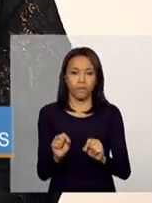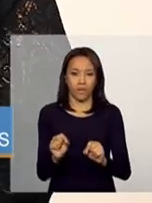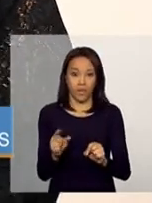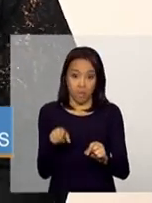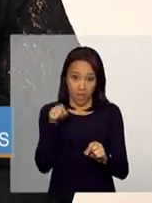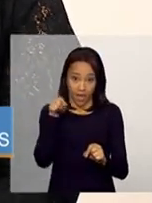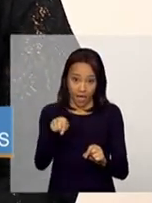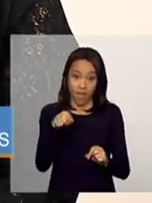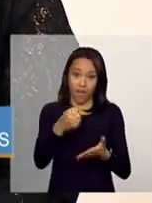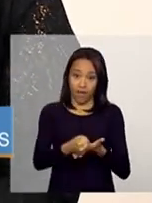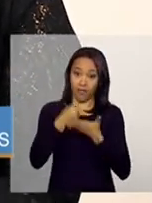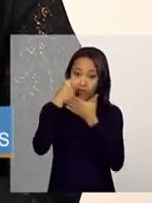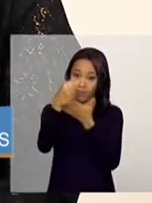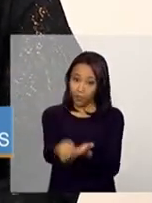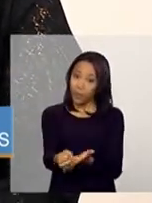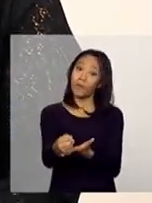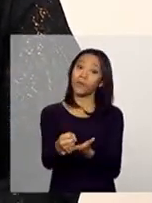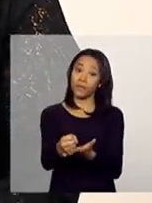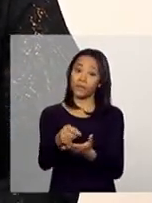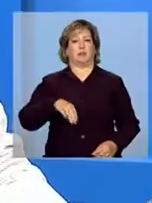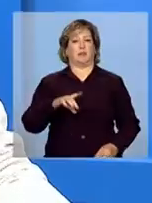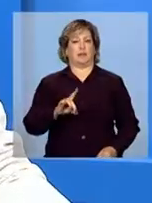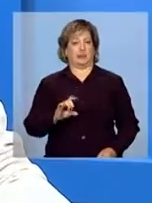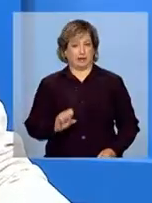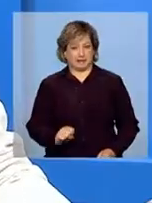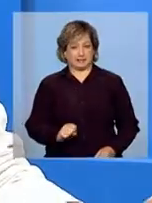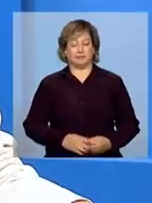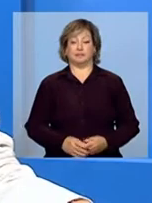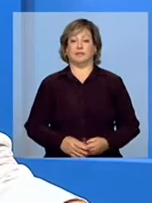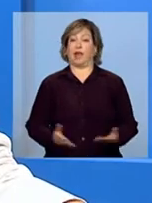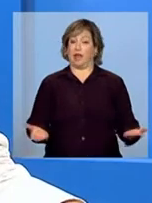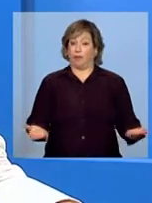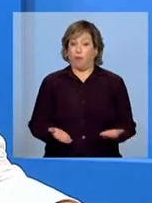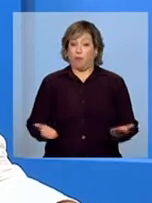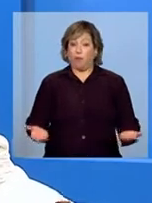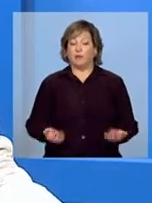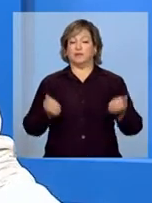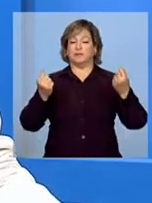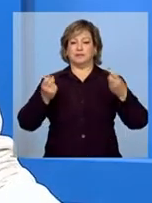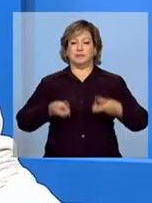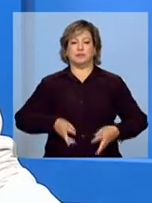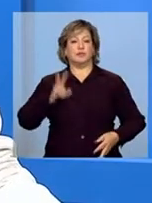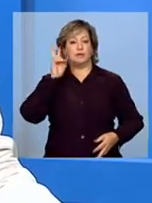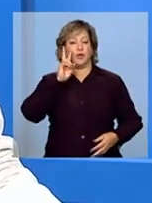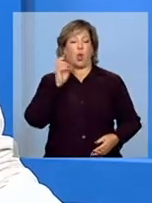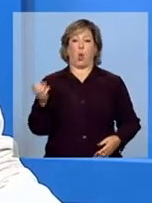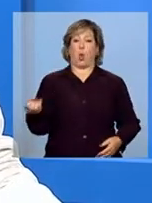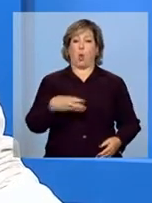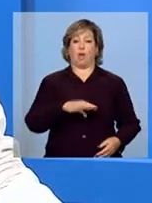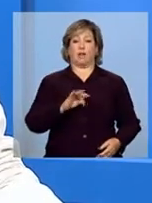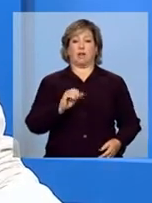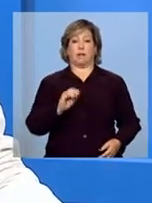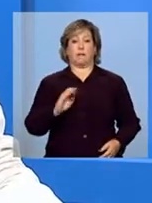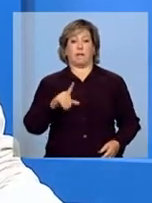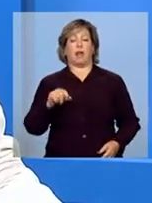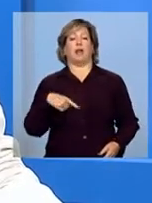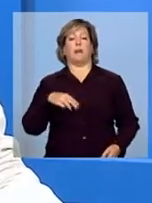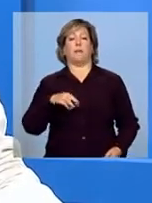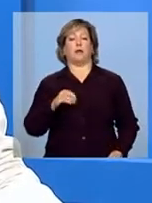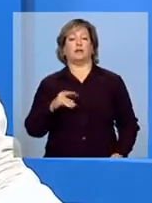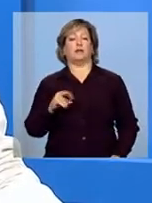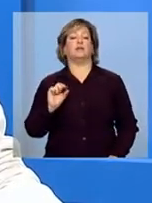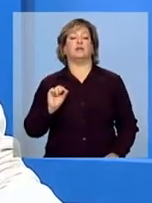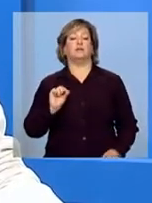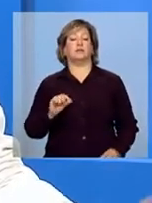esse apoio a essa ação municipal, que é fundamental. Neste bloco, nós vamos falar sobre a nova tabela de motivos de baixa